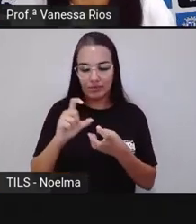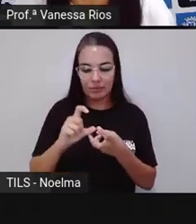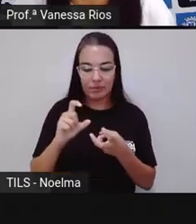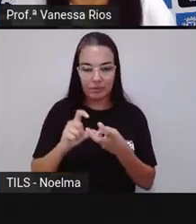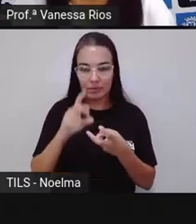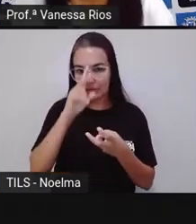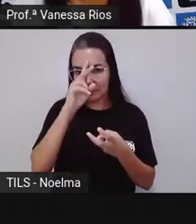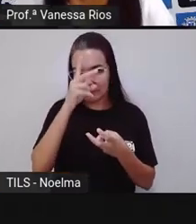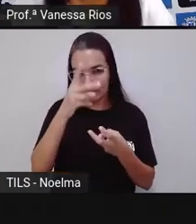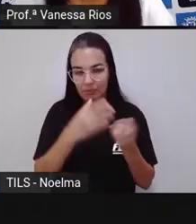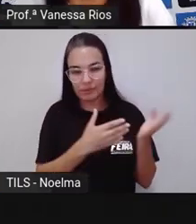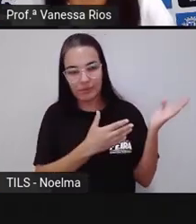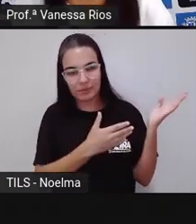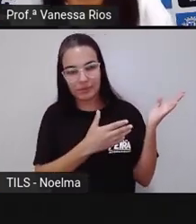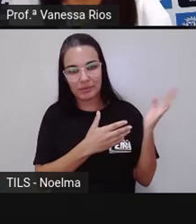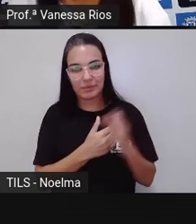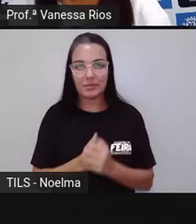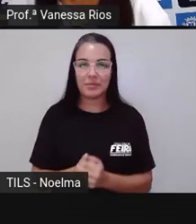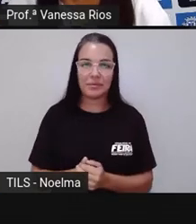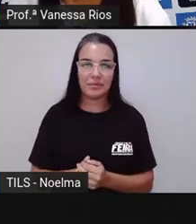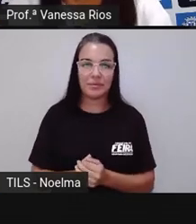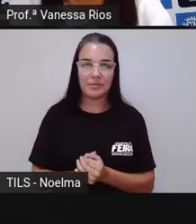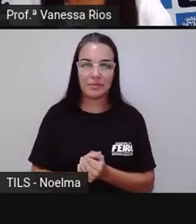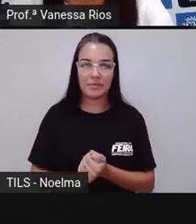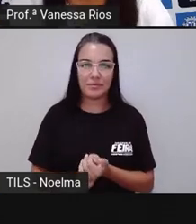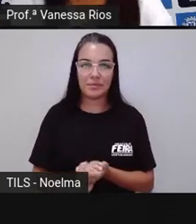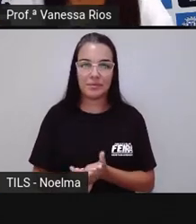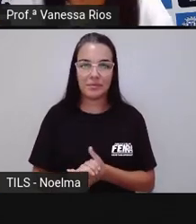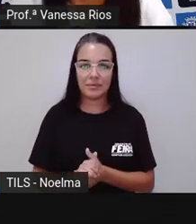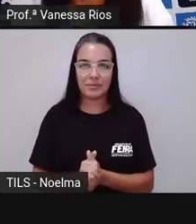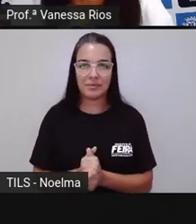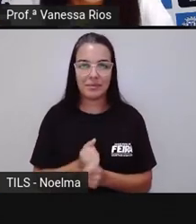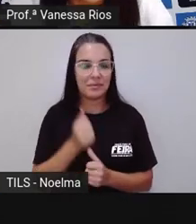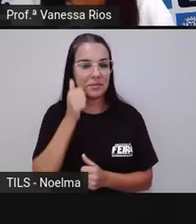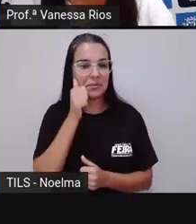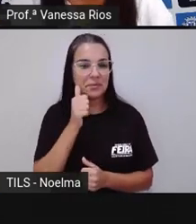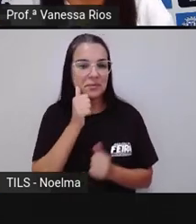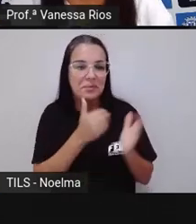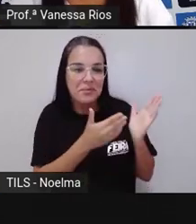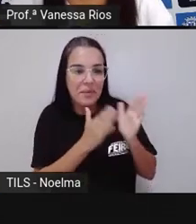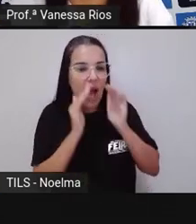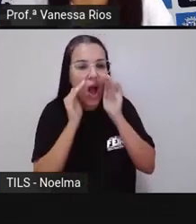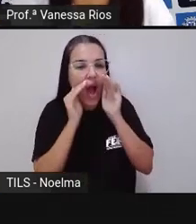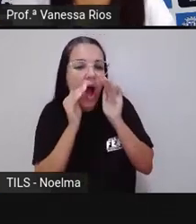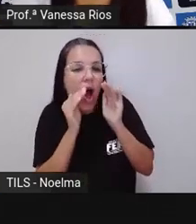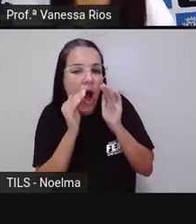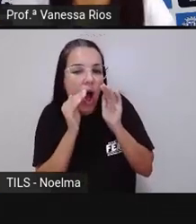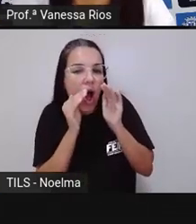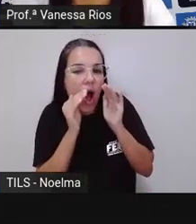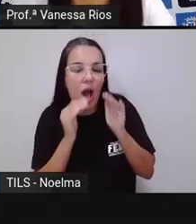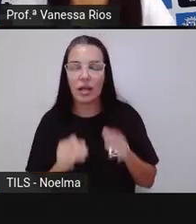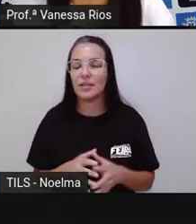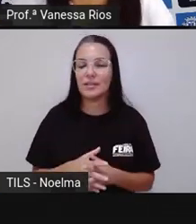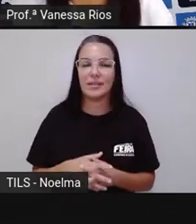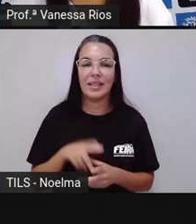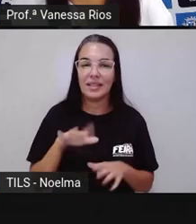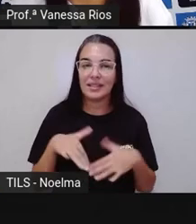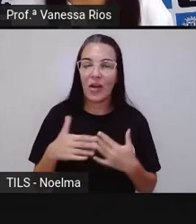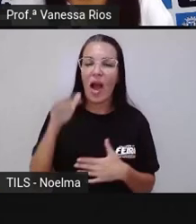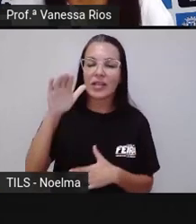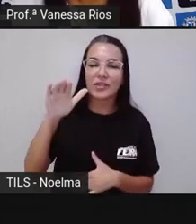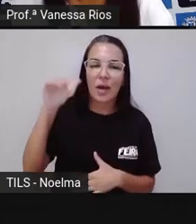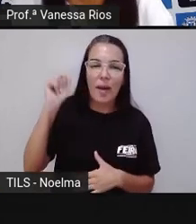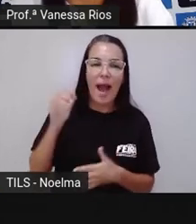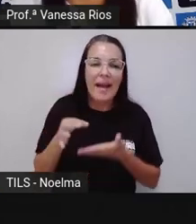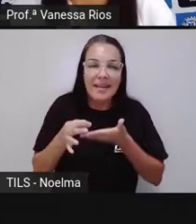aí da dica que a Pró deu para fazer essa descoberta? A menininha já está ali dando, né? É a forma de fazer isso. É chamar a